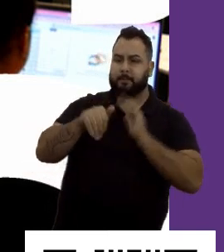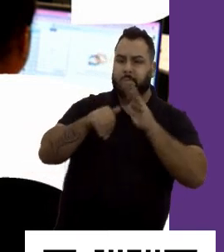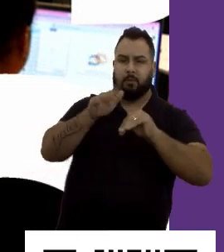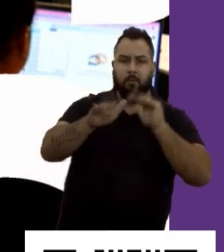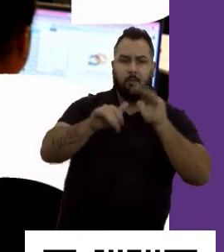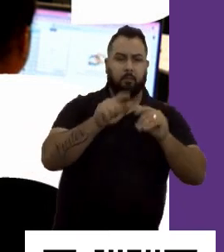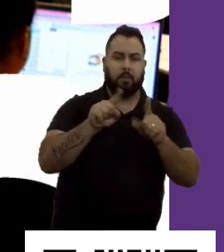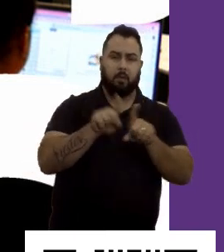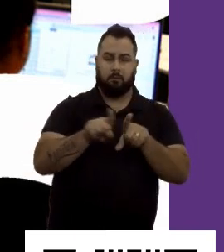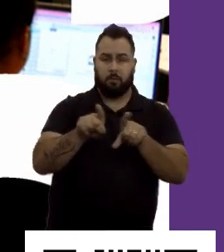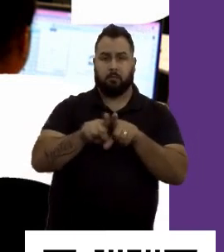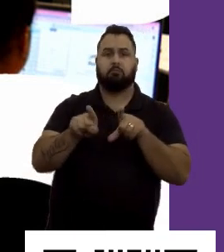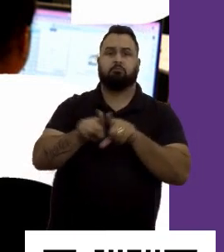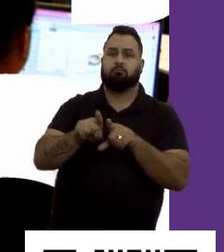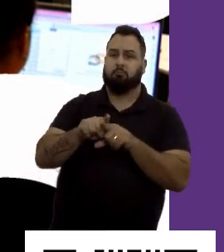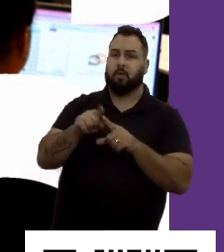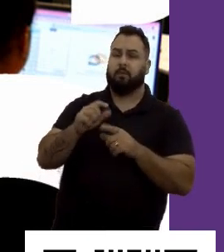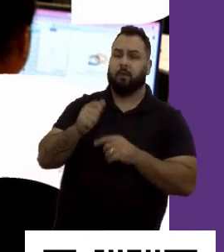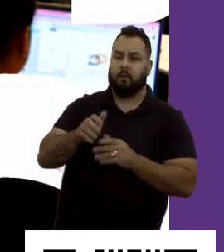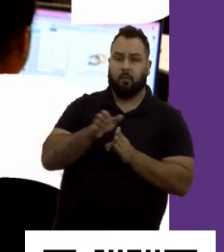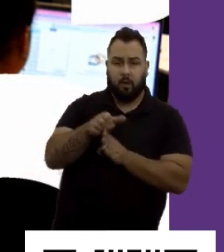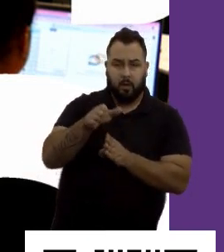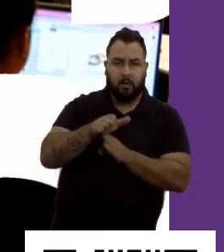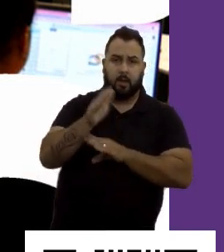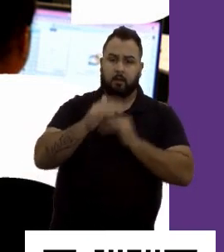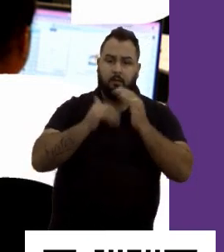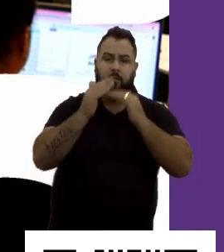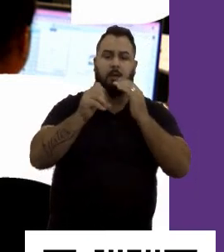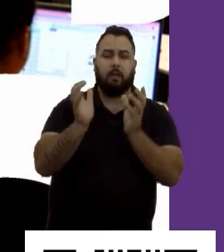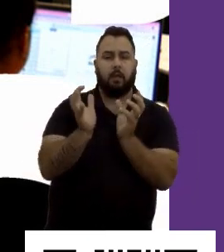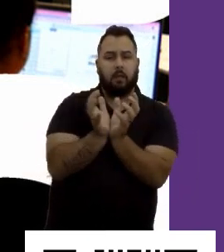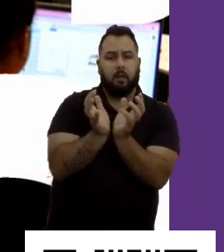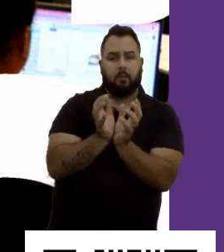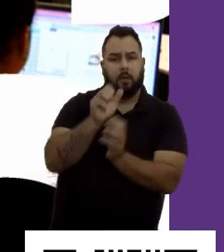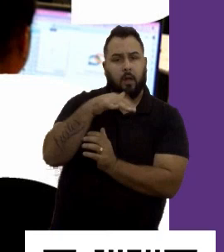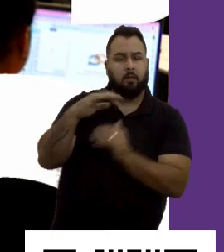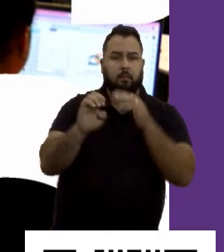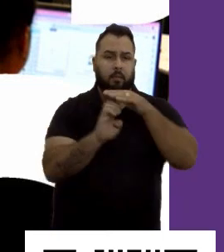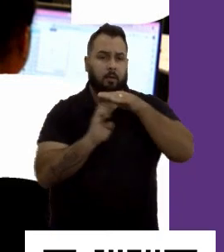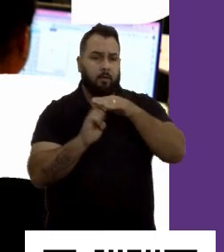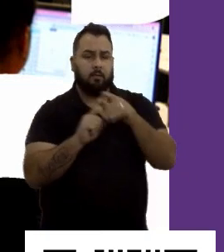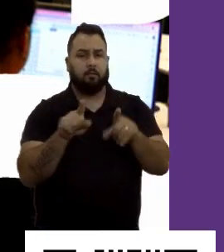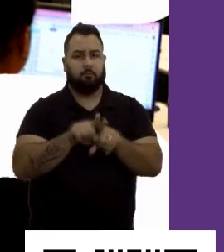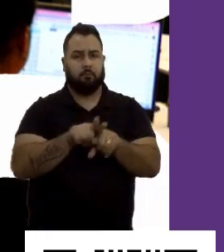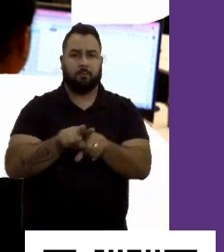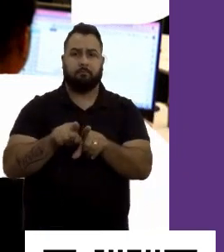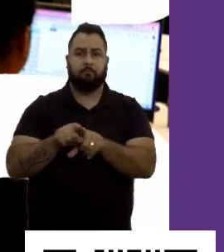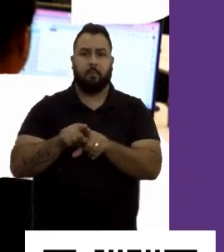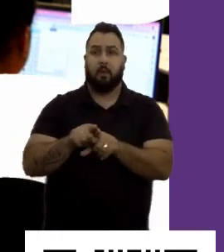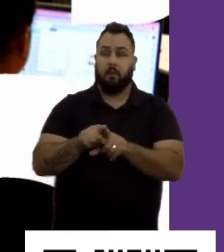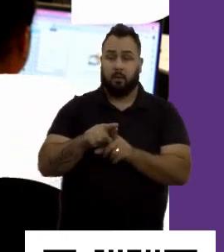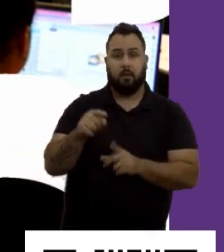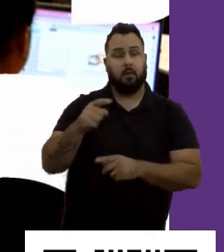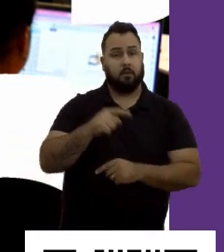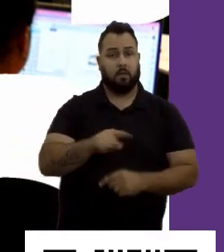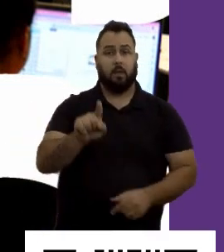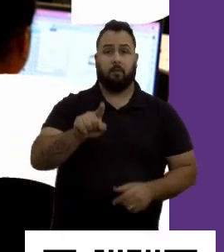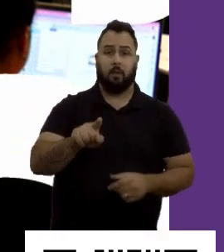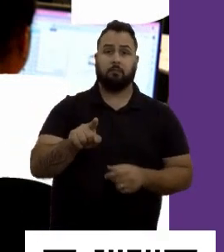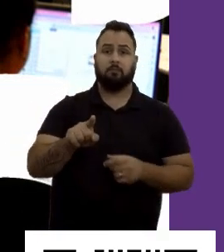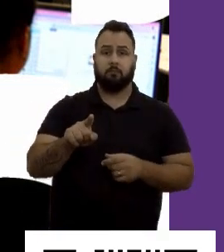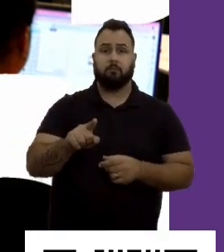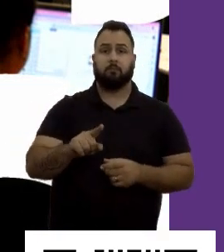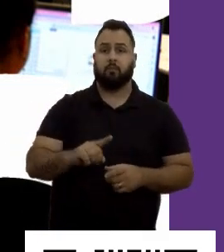conduzir e desenvolver as equipes nas organizações e até, por que não dizer, levar, né, a todos os